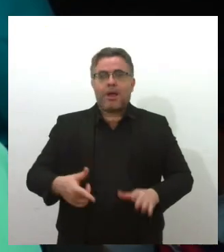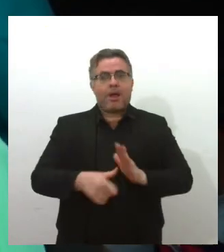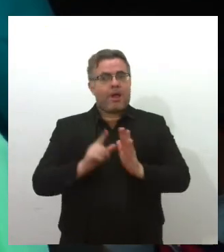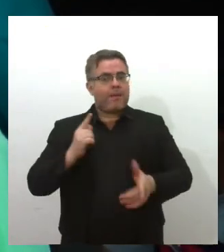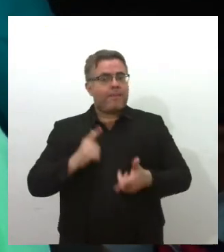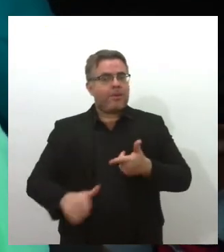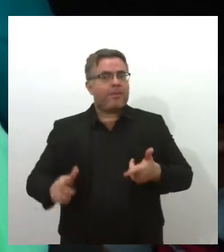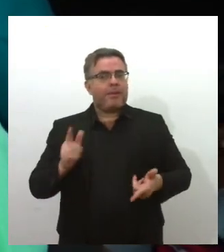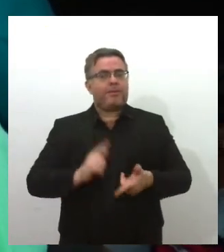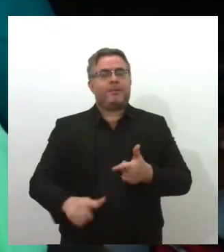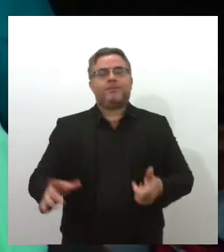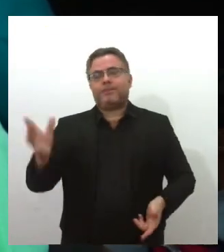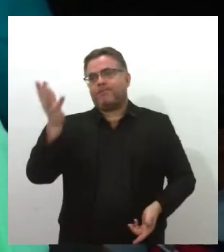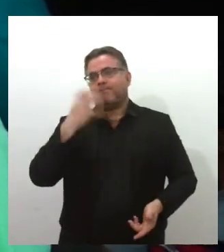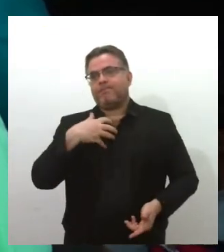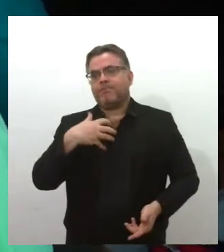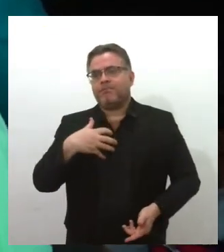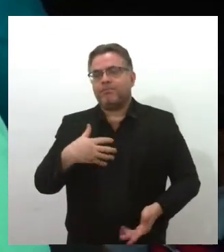muito sério aqui.